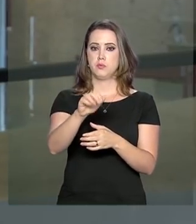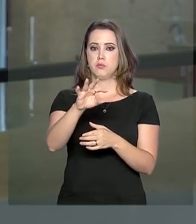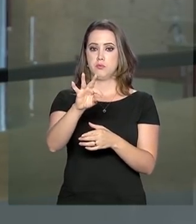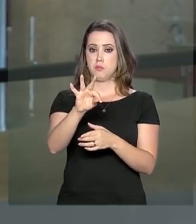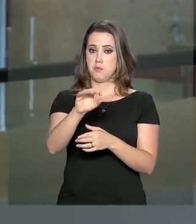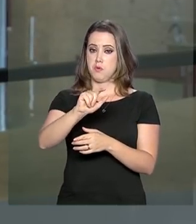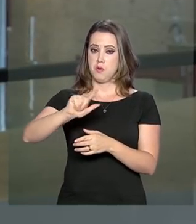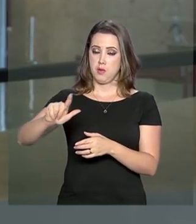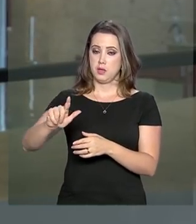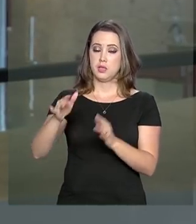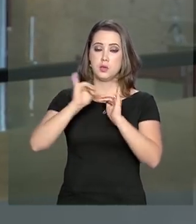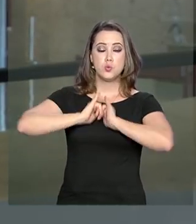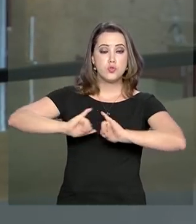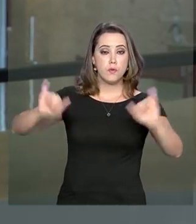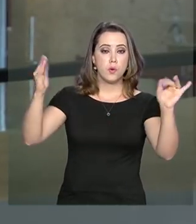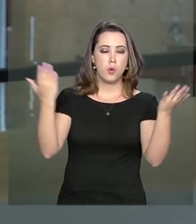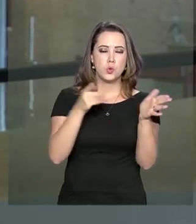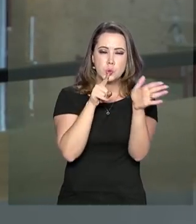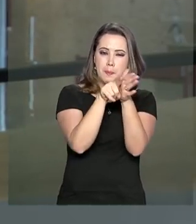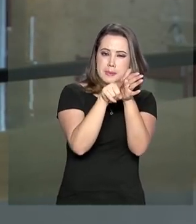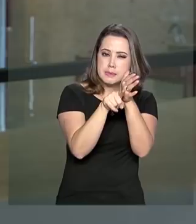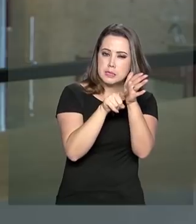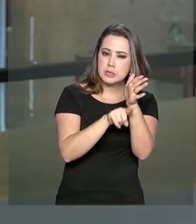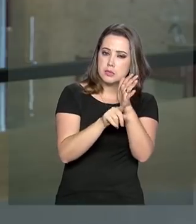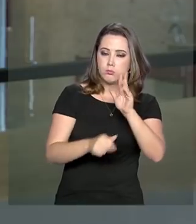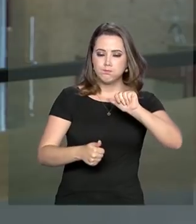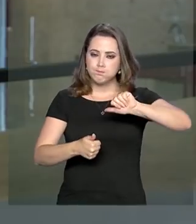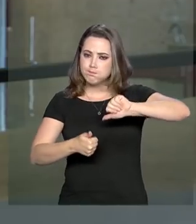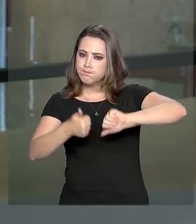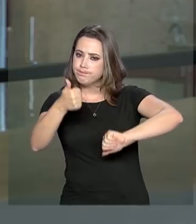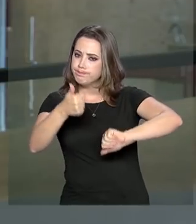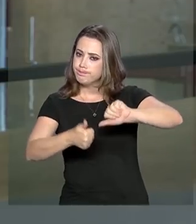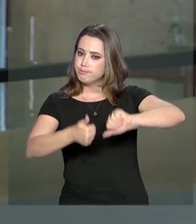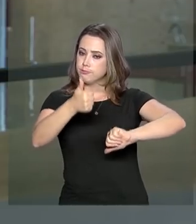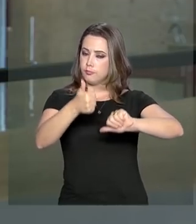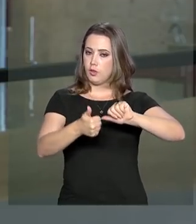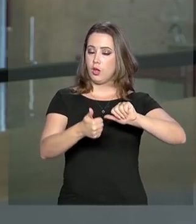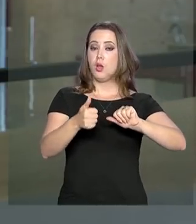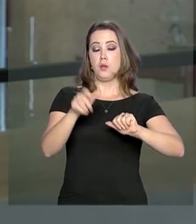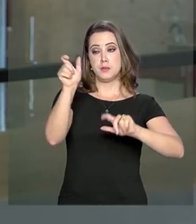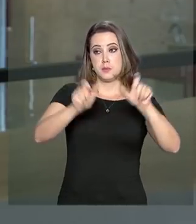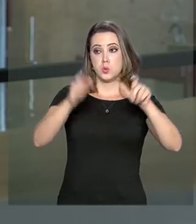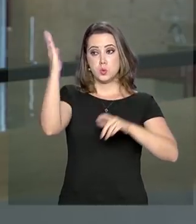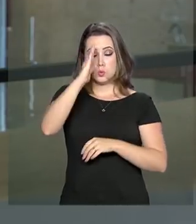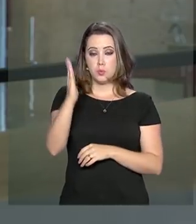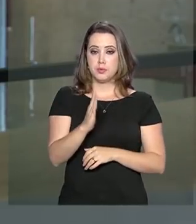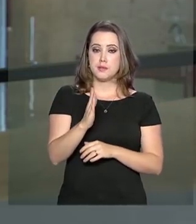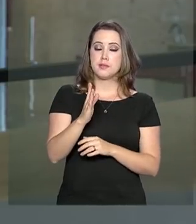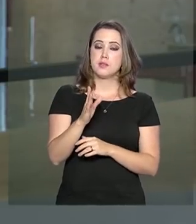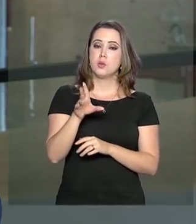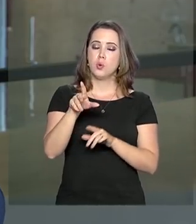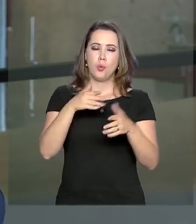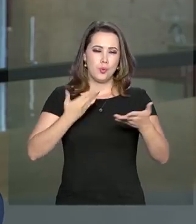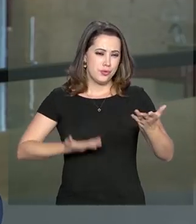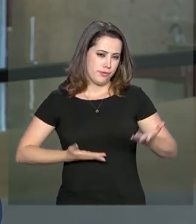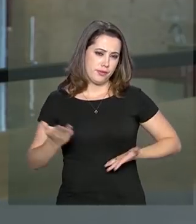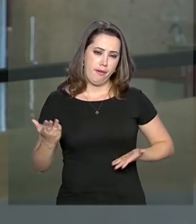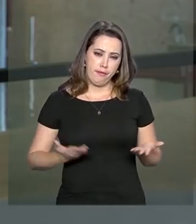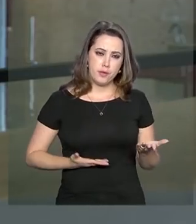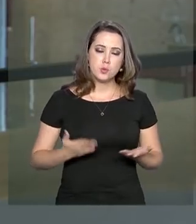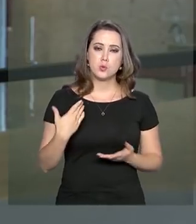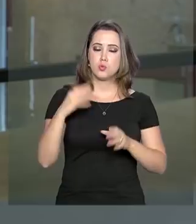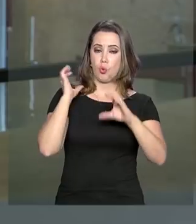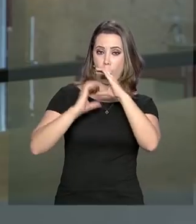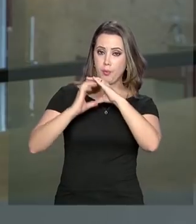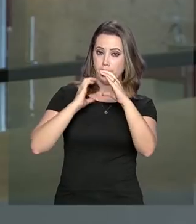nesta segunda-feira pesquisa de satisfação dos brasileiros com os serviços de telecomunicações, como o celular,